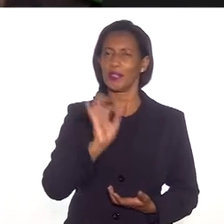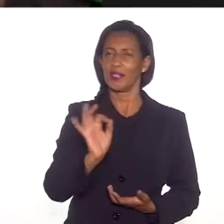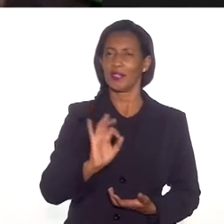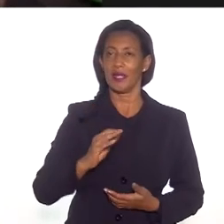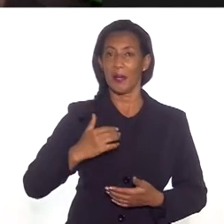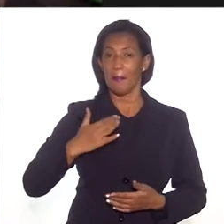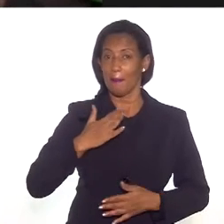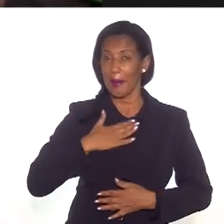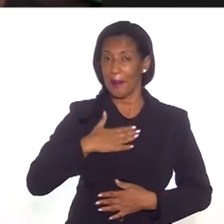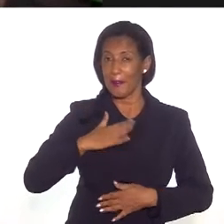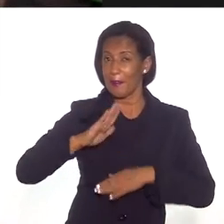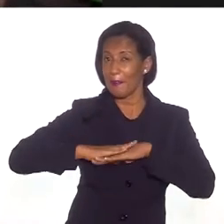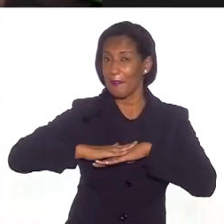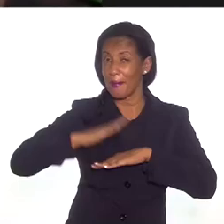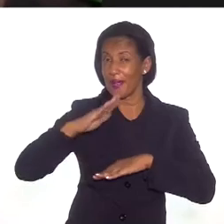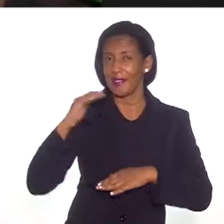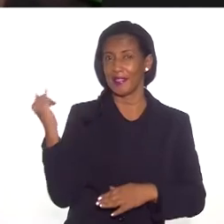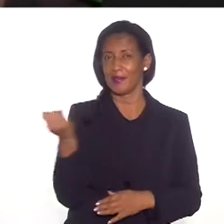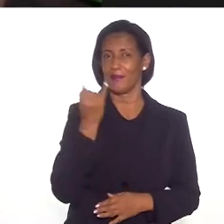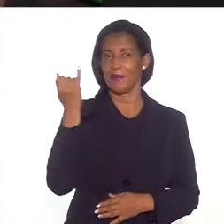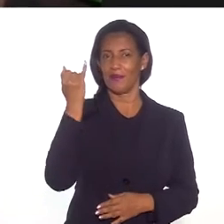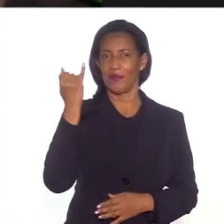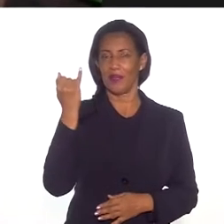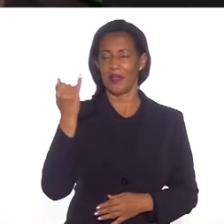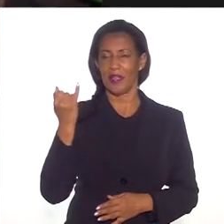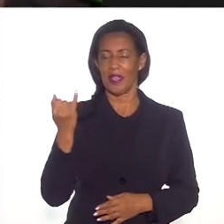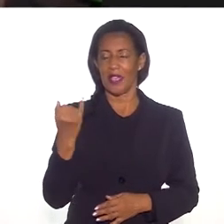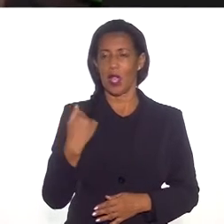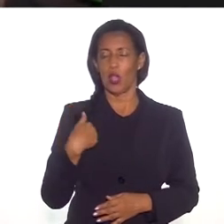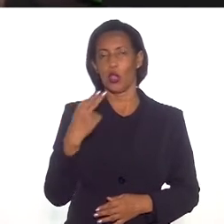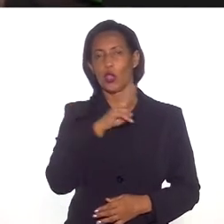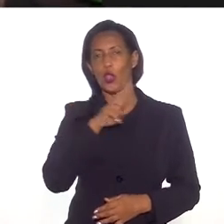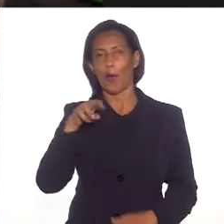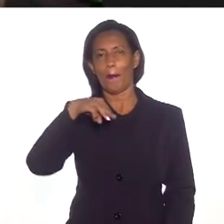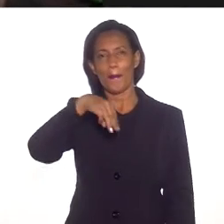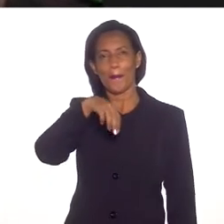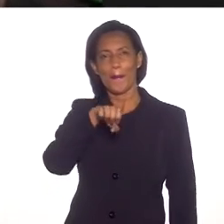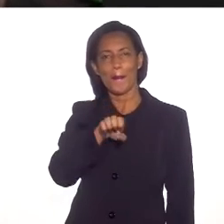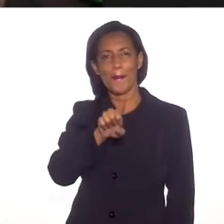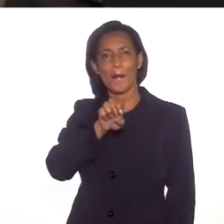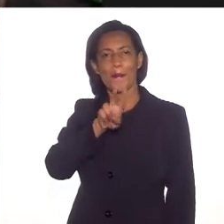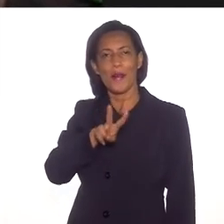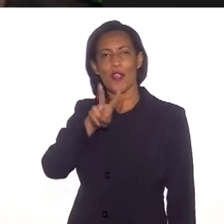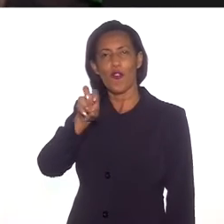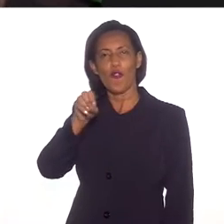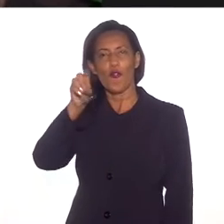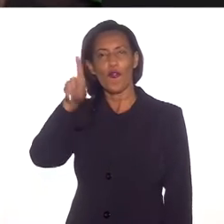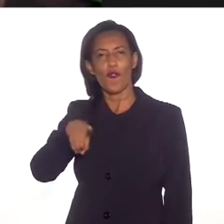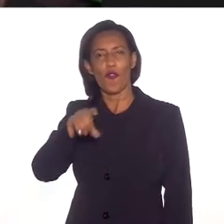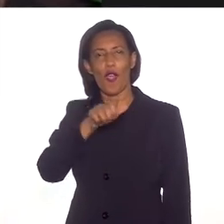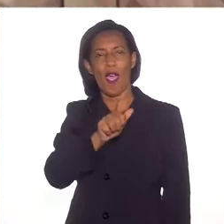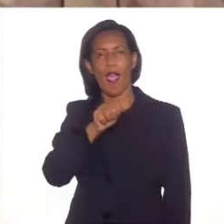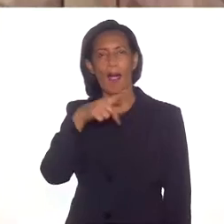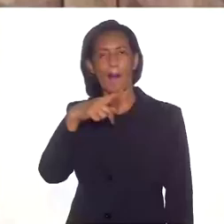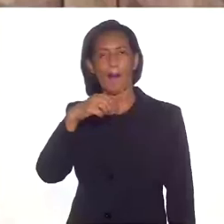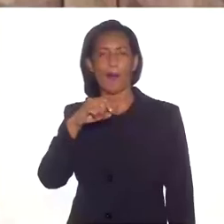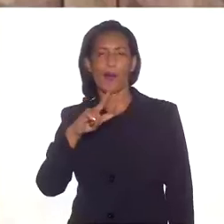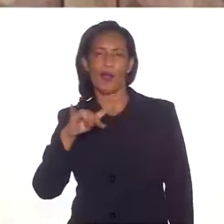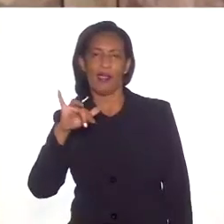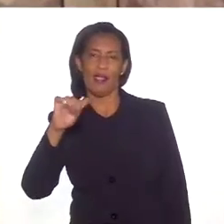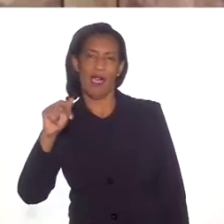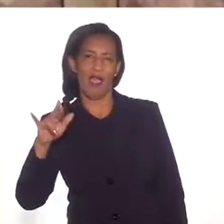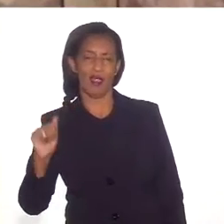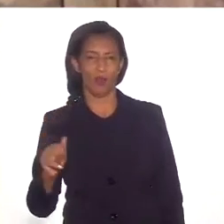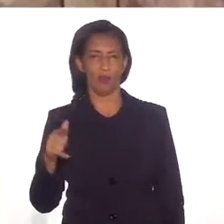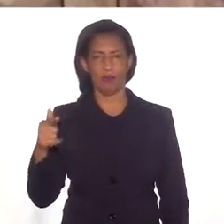mas, para mim, é o mais importante. Ele chama Meu Vô Apolinário, Um Mergulho no Rio de Minha Memória. Esse livro foi